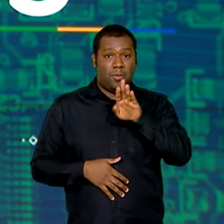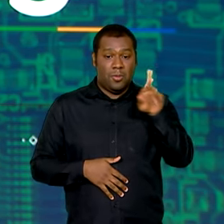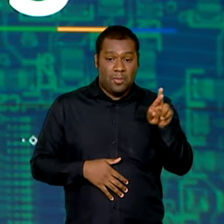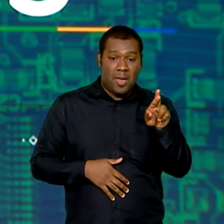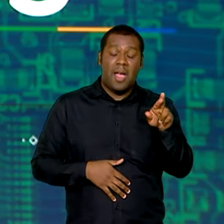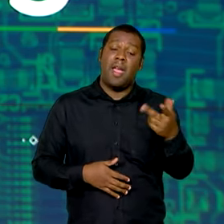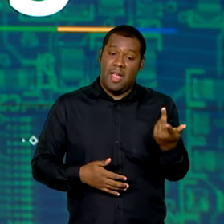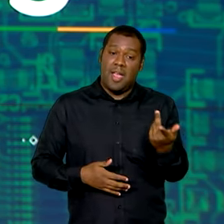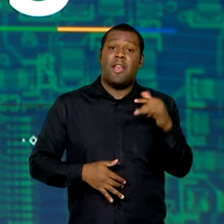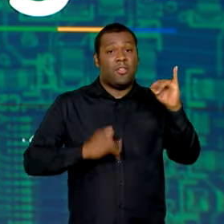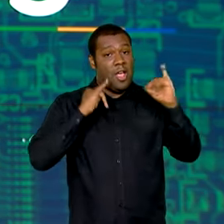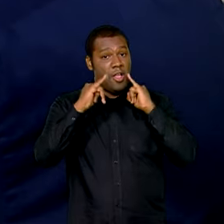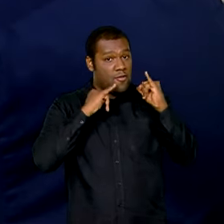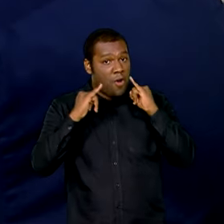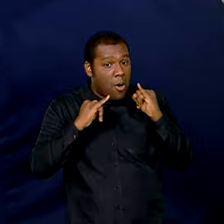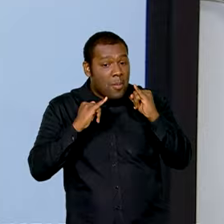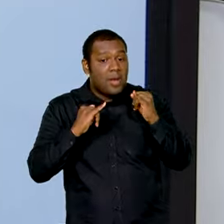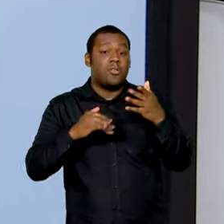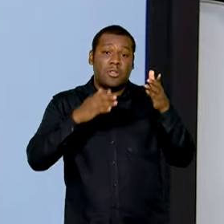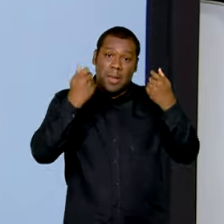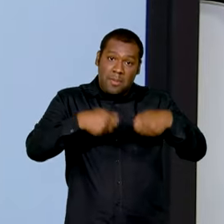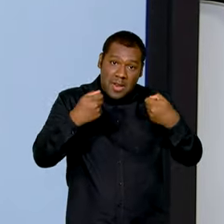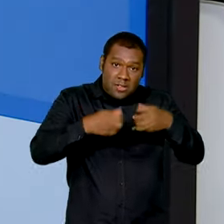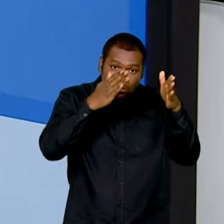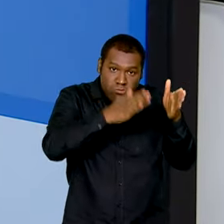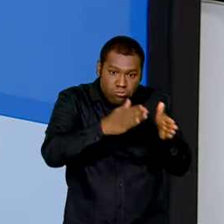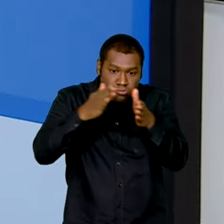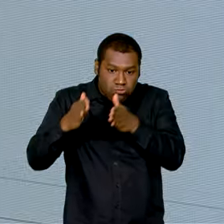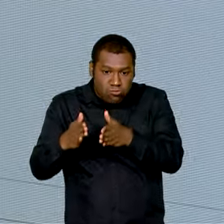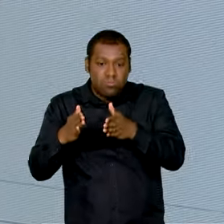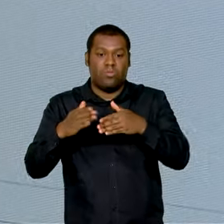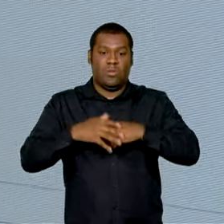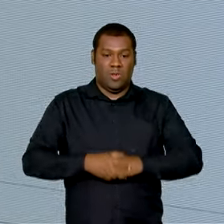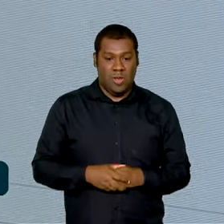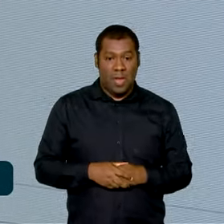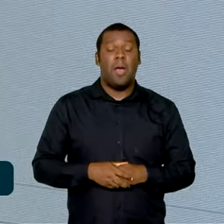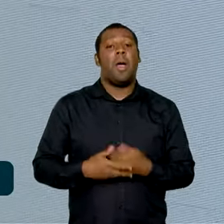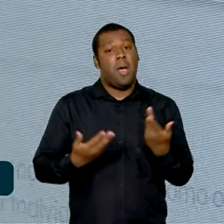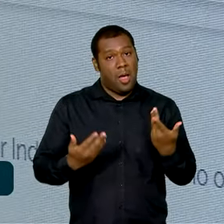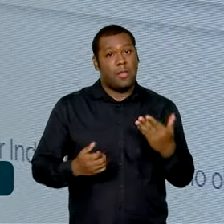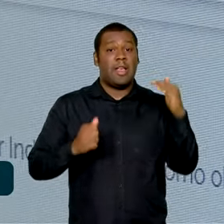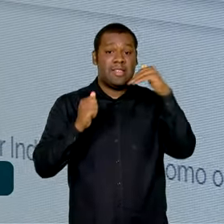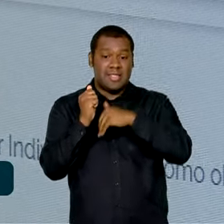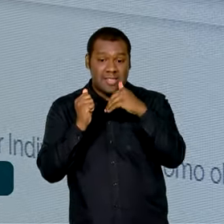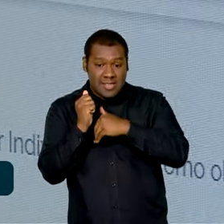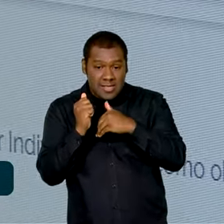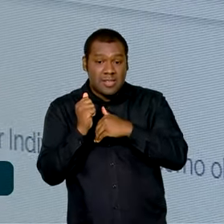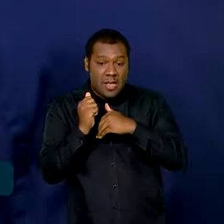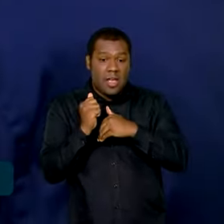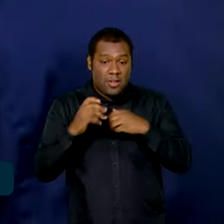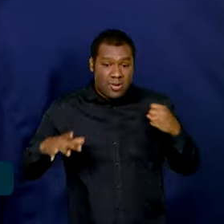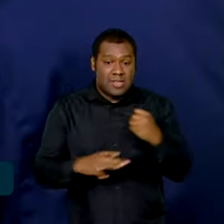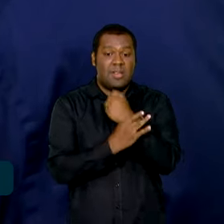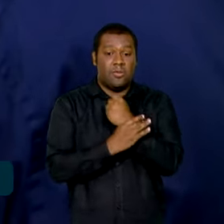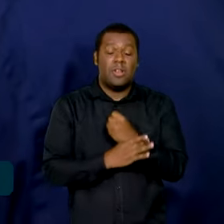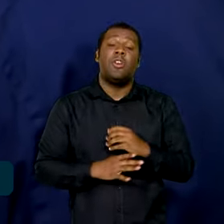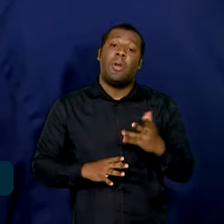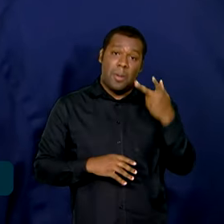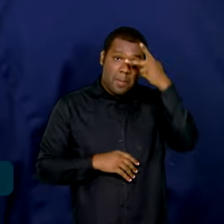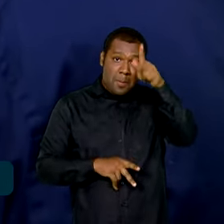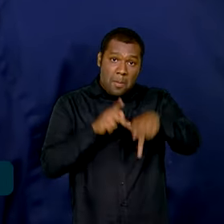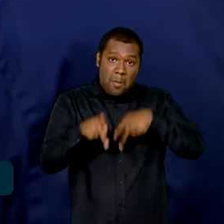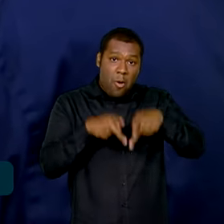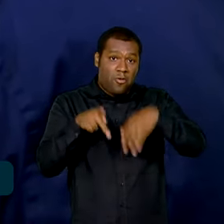confirmação de dados. A medida tem o objetivo de ampliar a proteção da conta. São mais de 150 milhões de